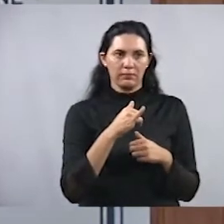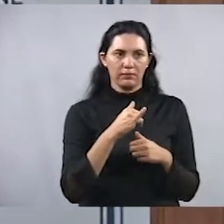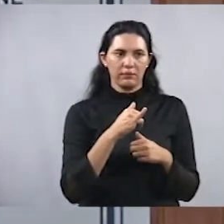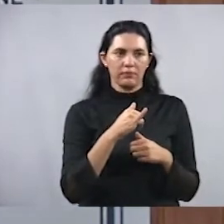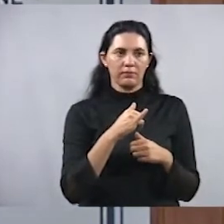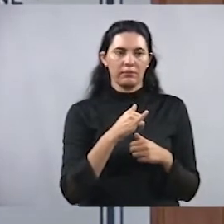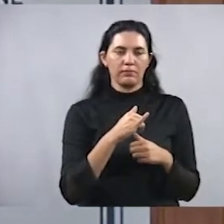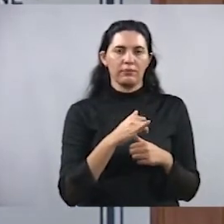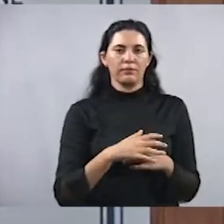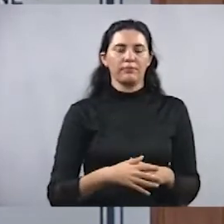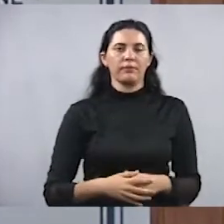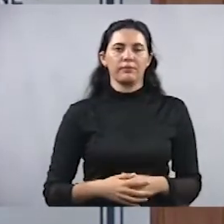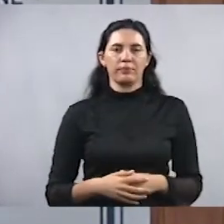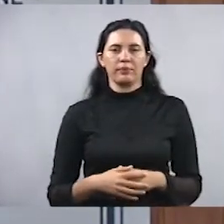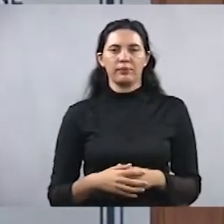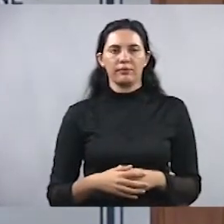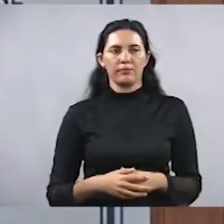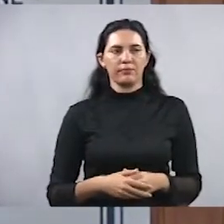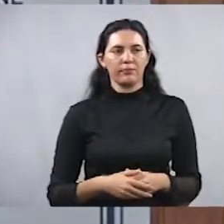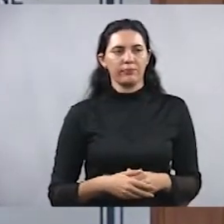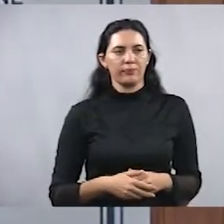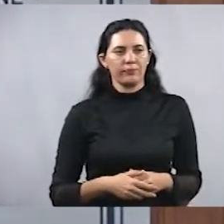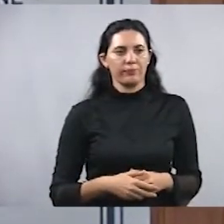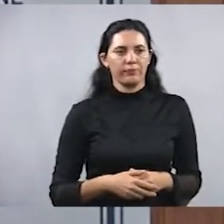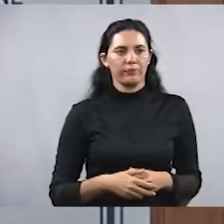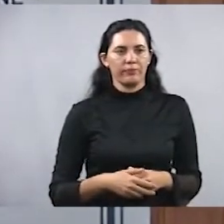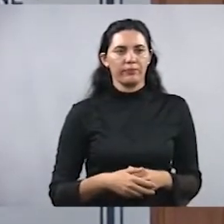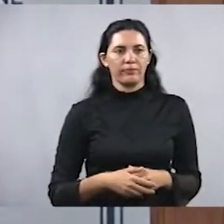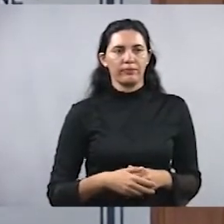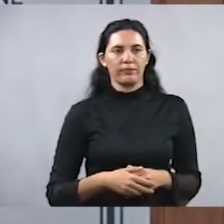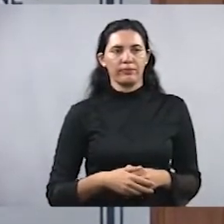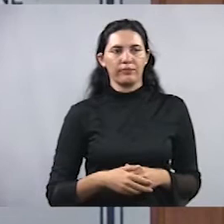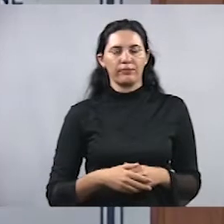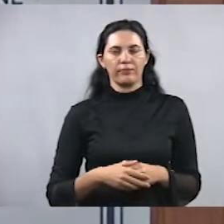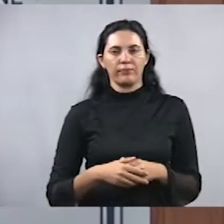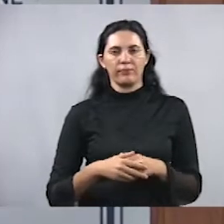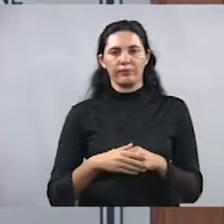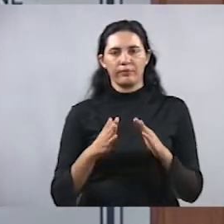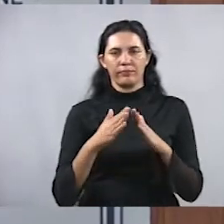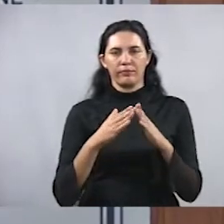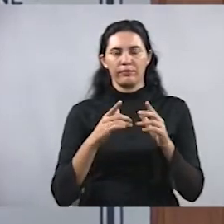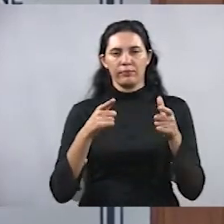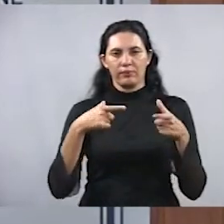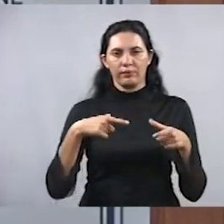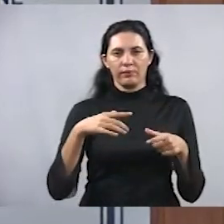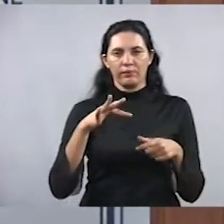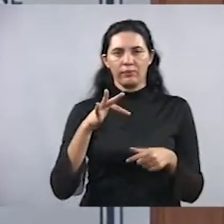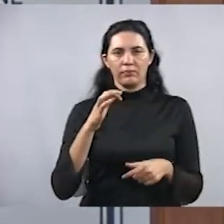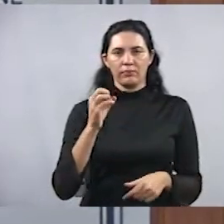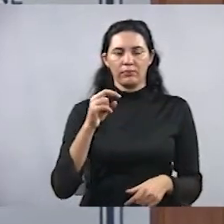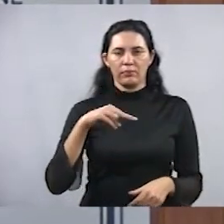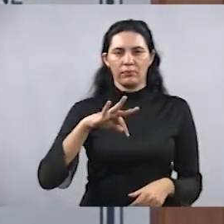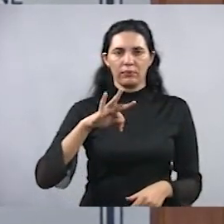de mudança de São Paulo para Marília. Então, se estabeleceram ali no bairro Jardim Fontanelle,